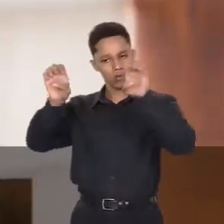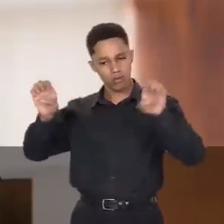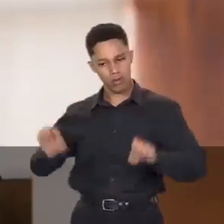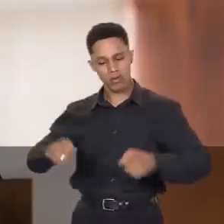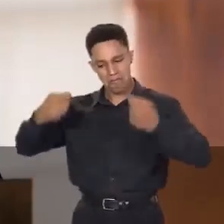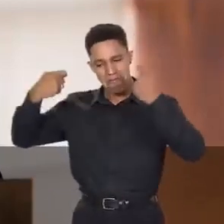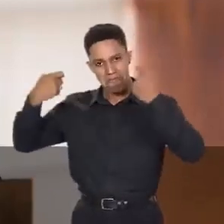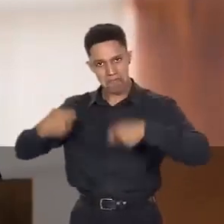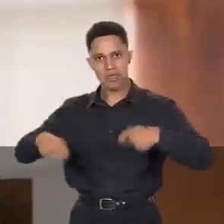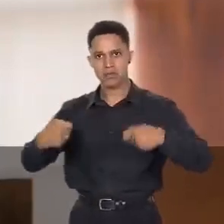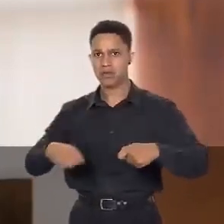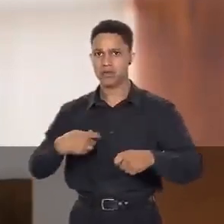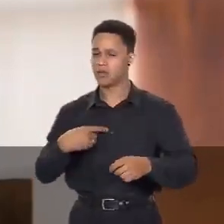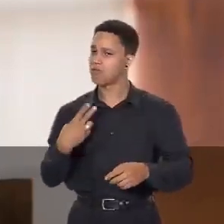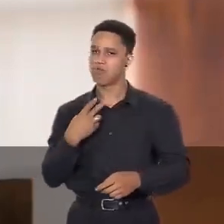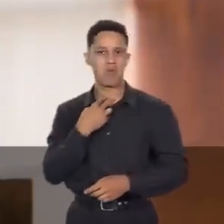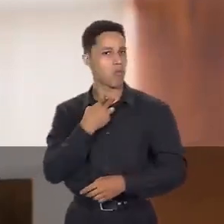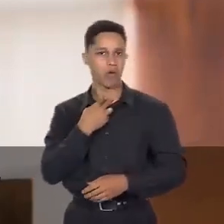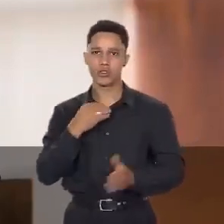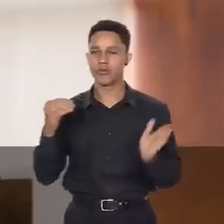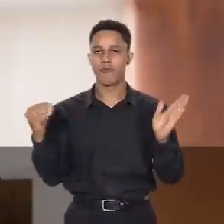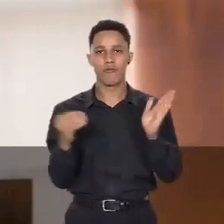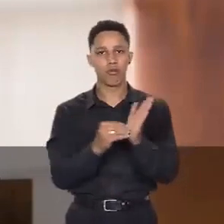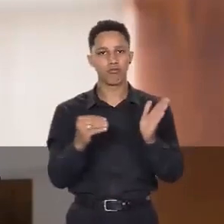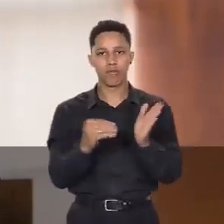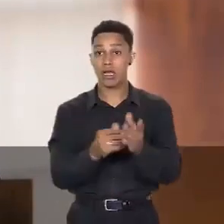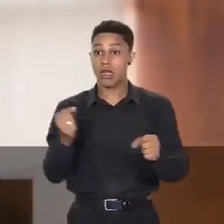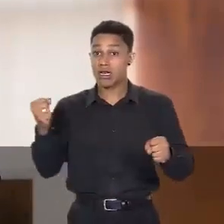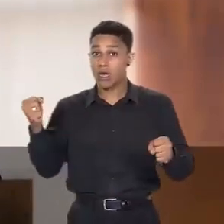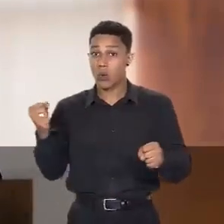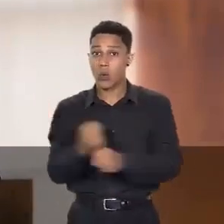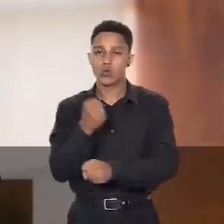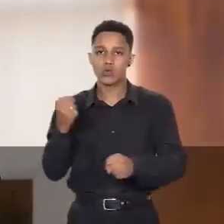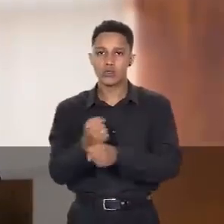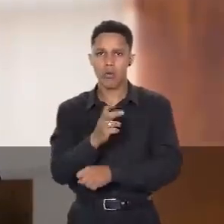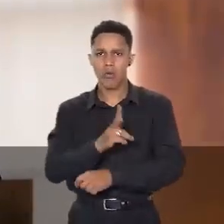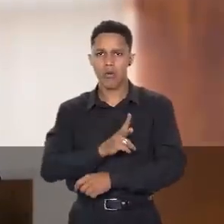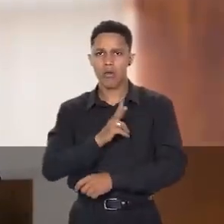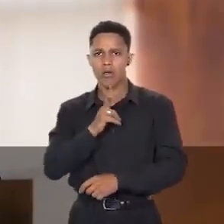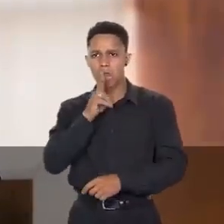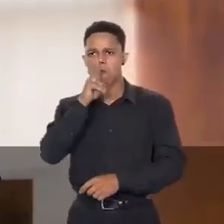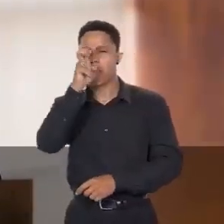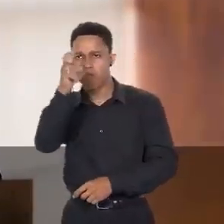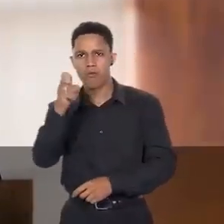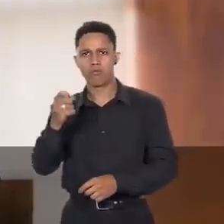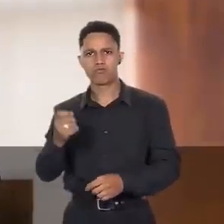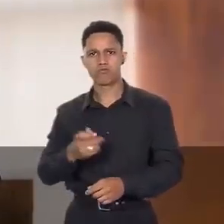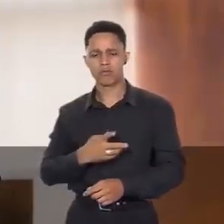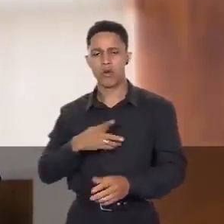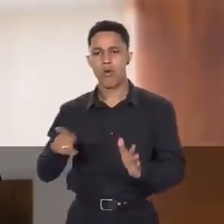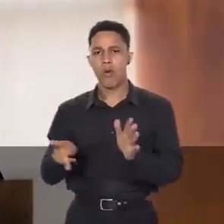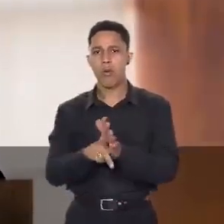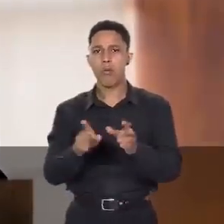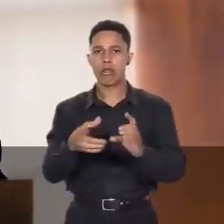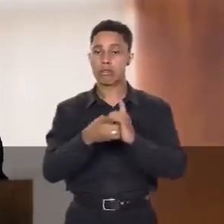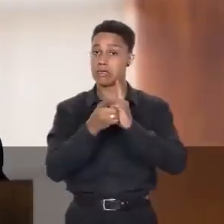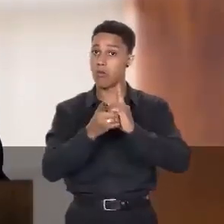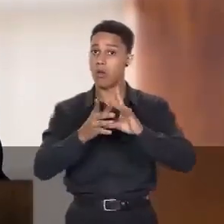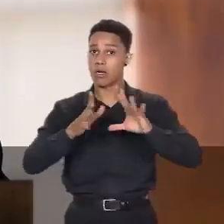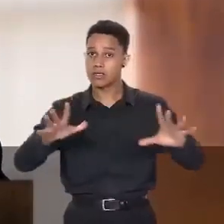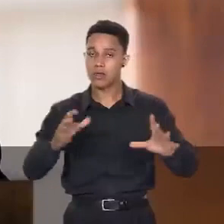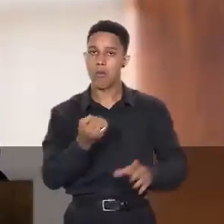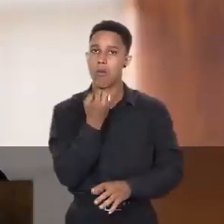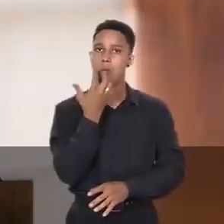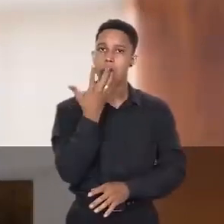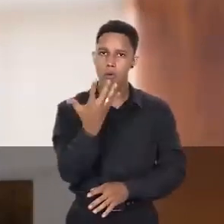essencial e imprescindível na construção e fortalecimento de uma democracia estável,